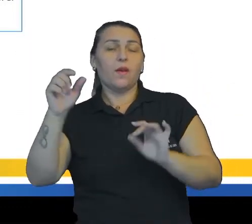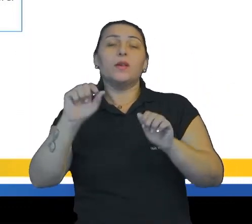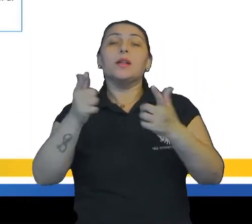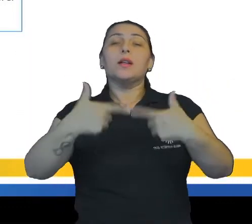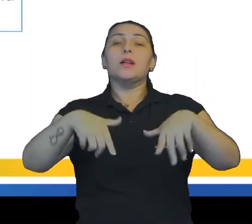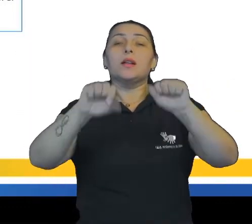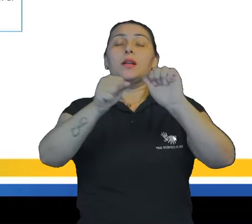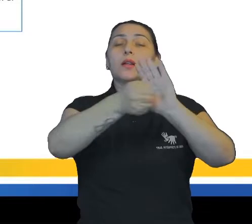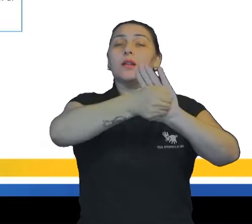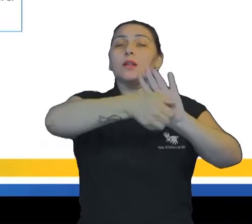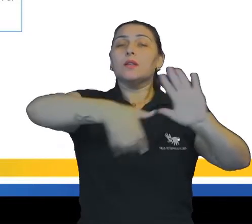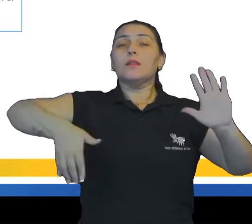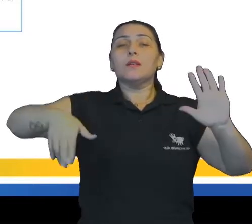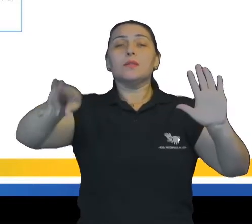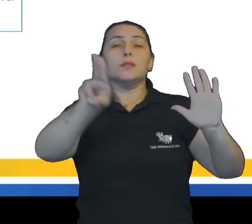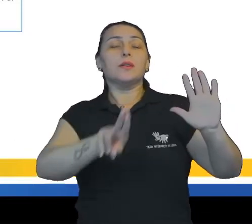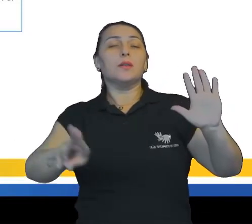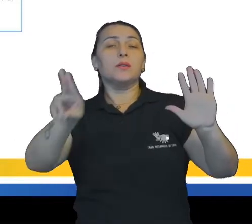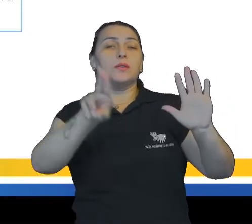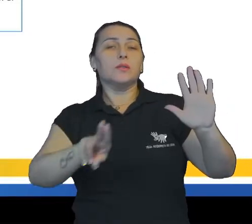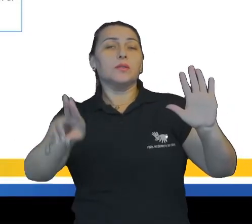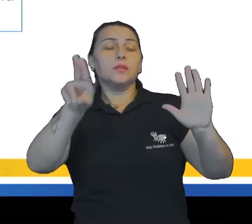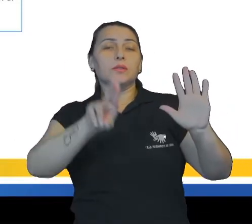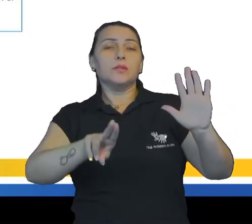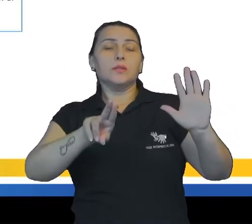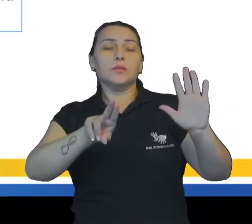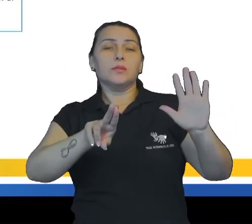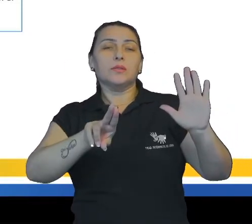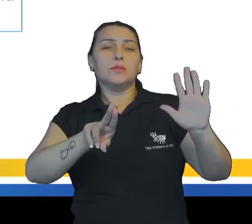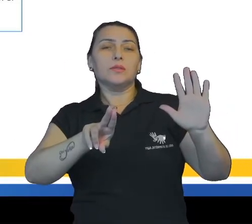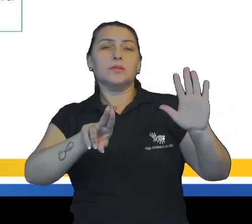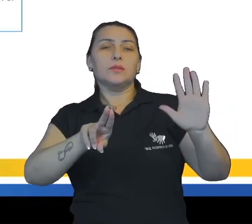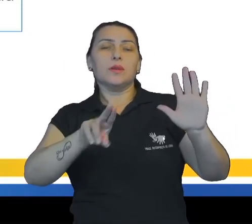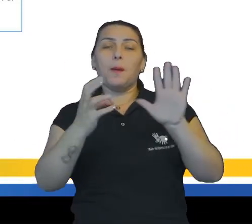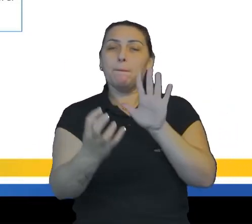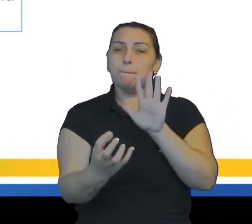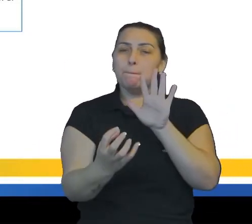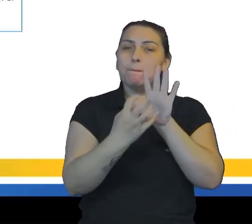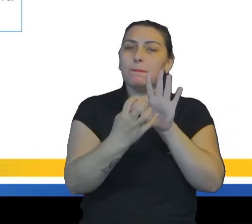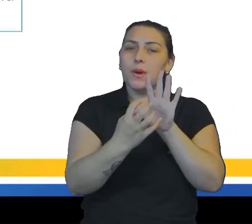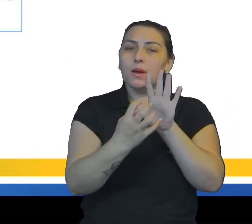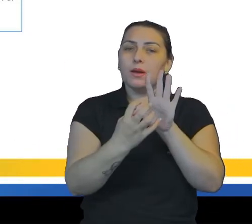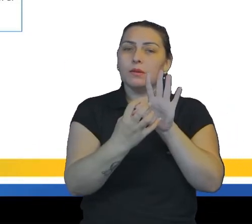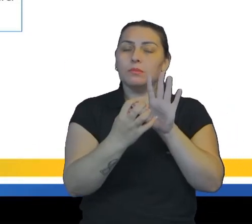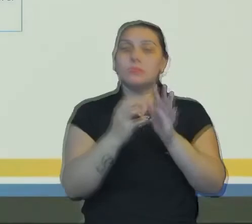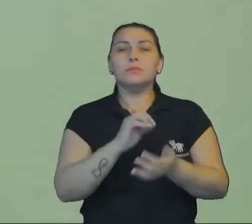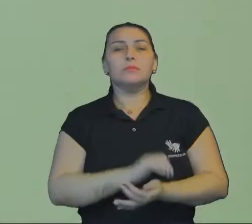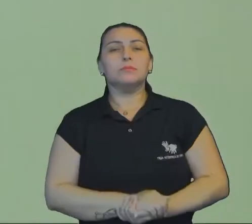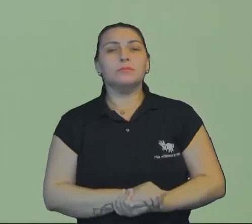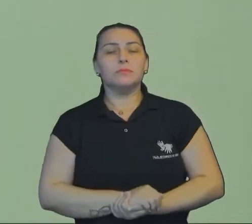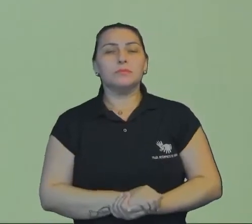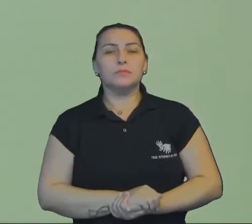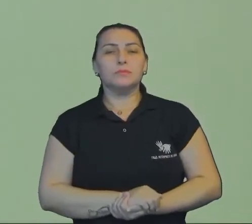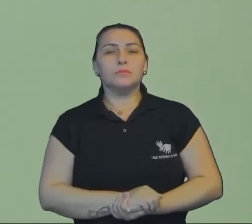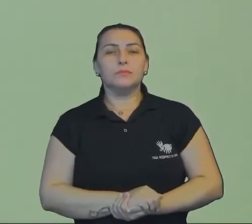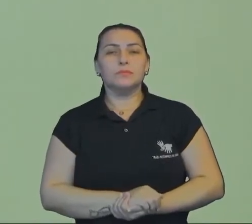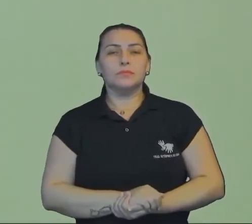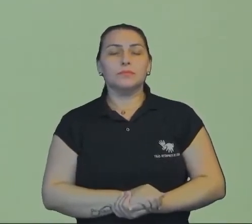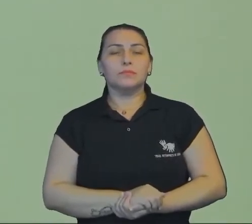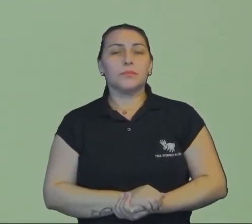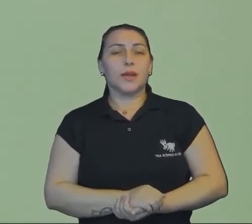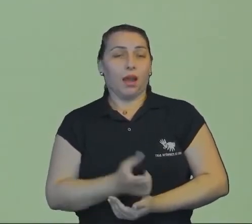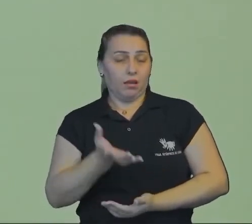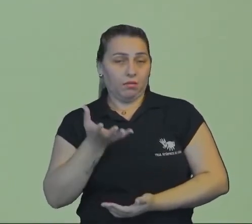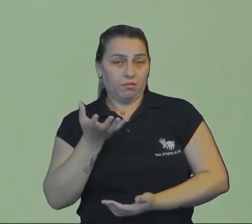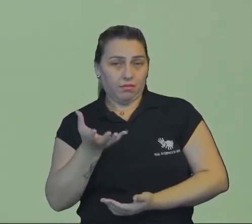uso para que essa descrição da figura da linguagem fosse a hipérbole. Certo? Então o que isso quer dizer? Quer dizer